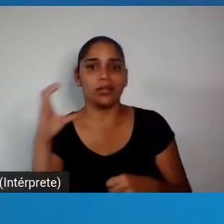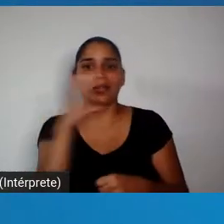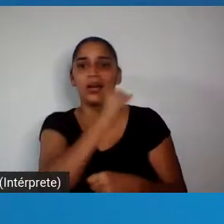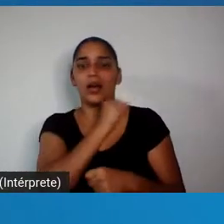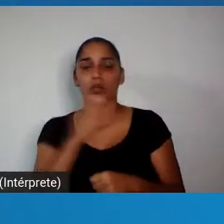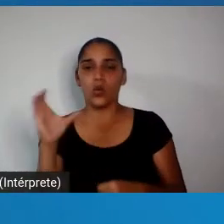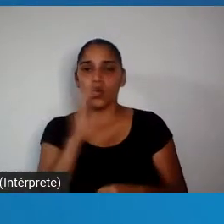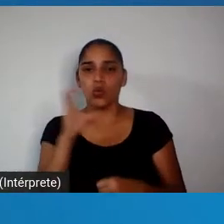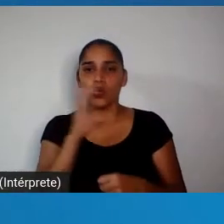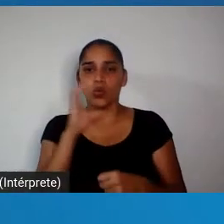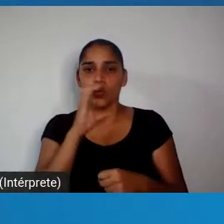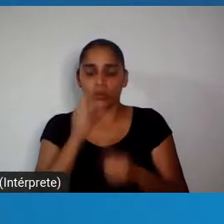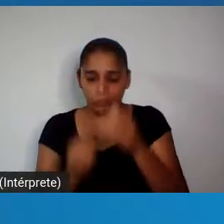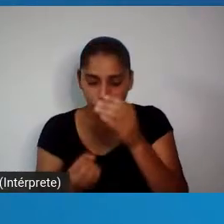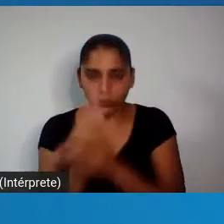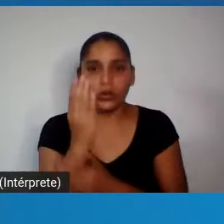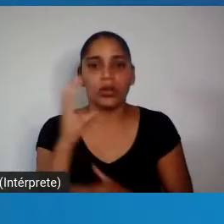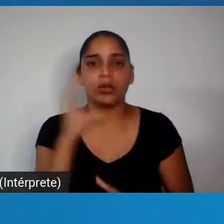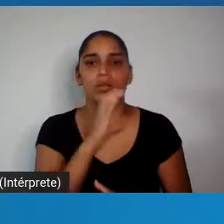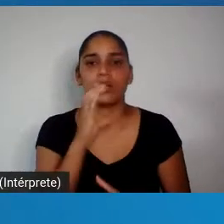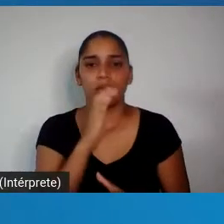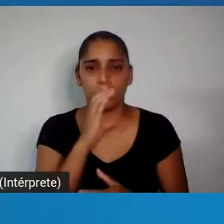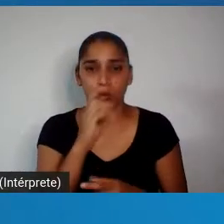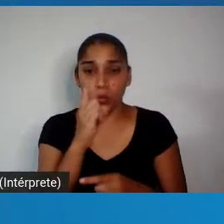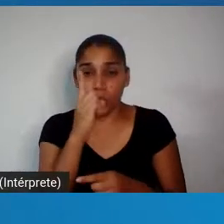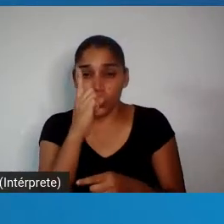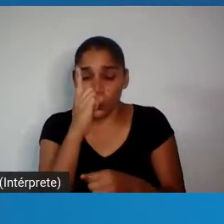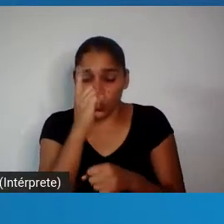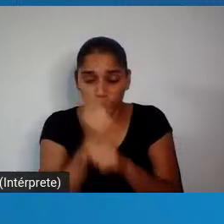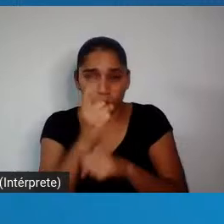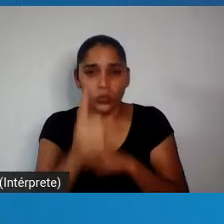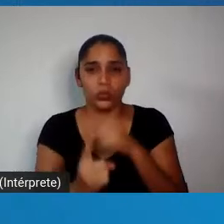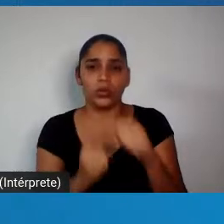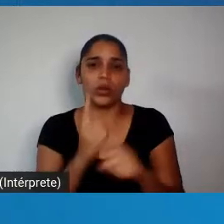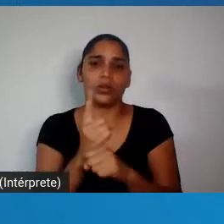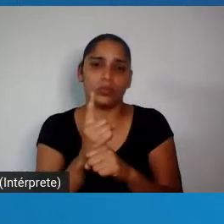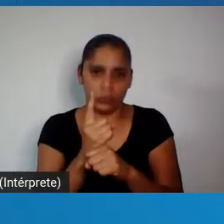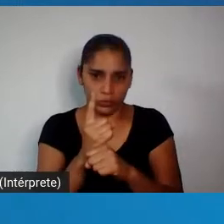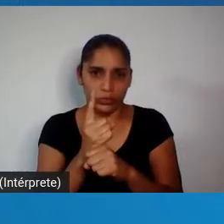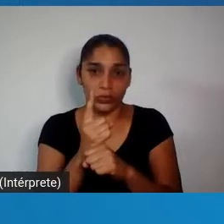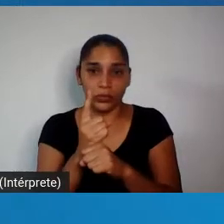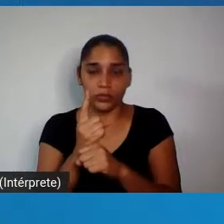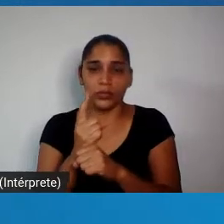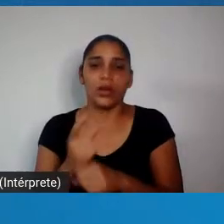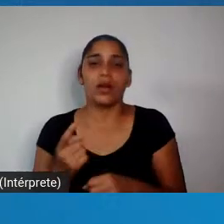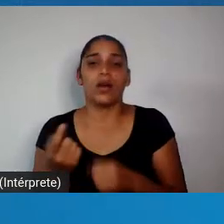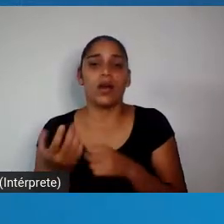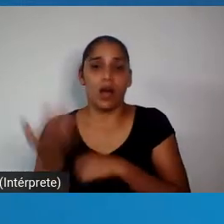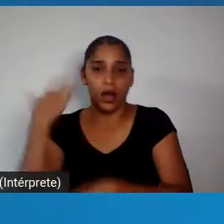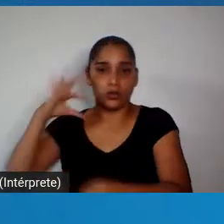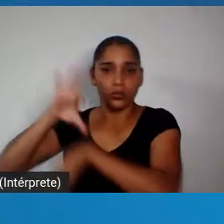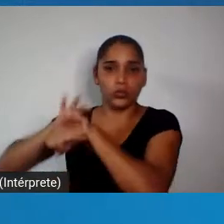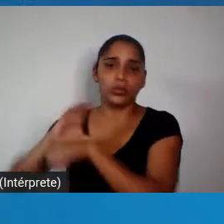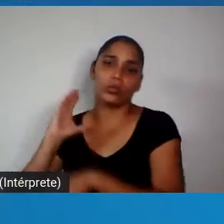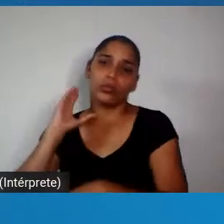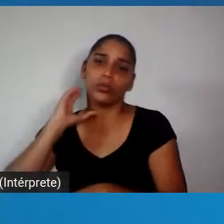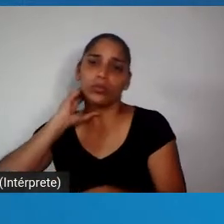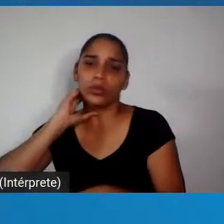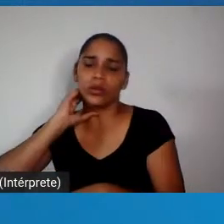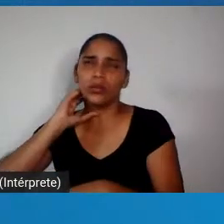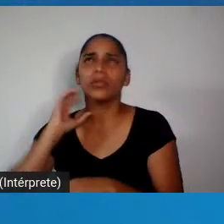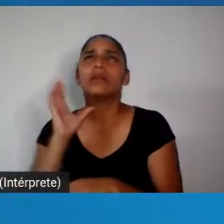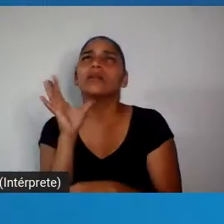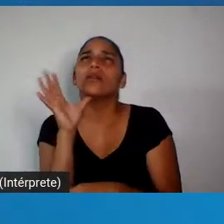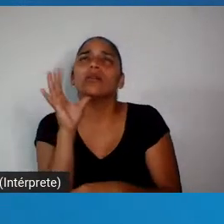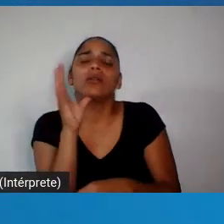o recorde anterior era da cachumba em quatro anos, ou seja, a globalização trouxe